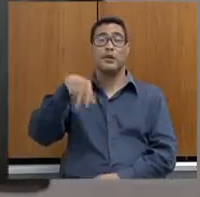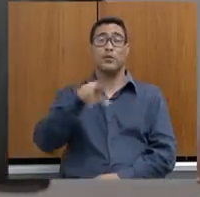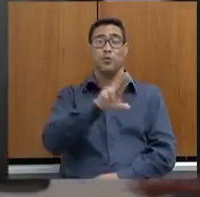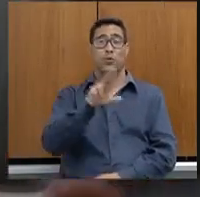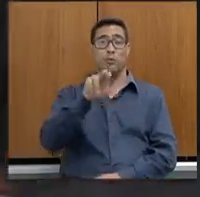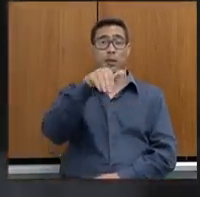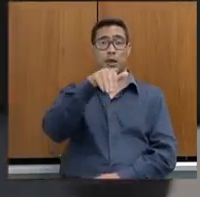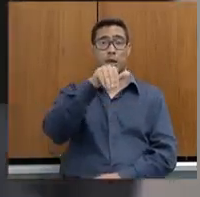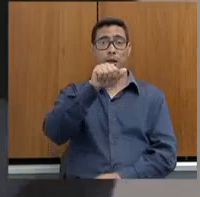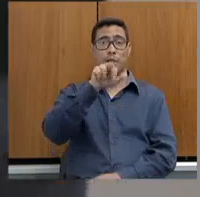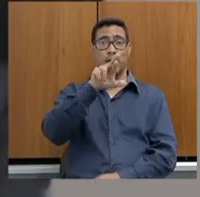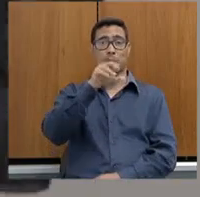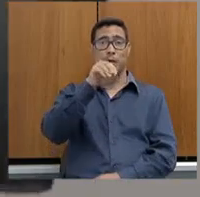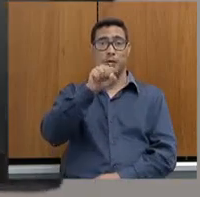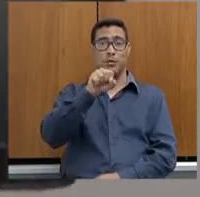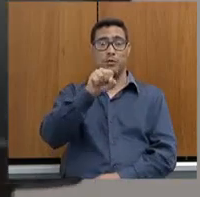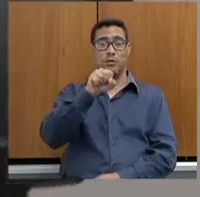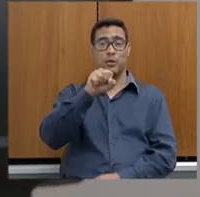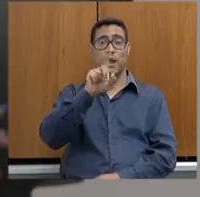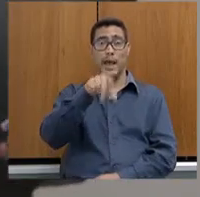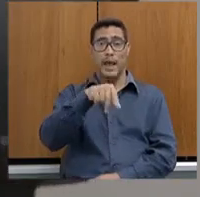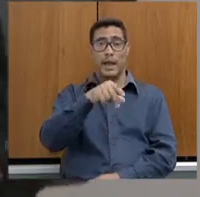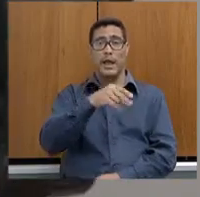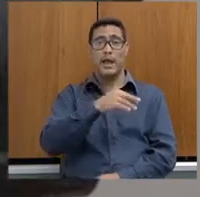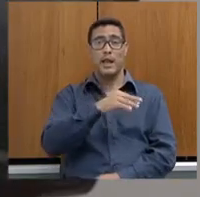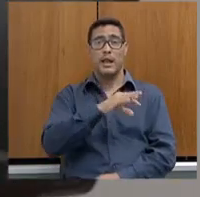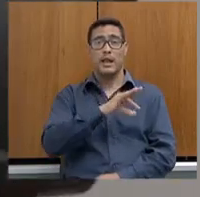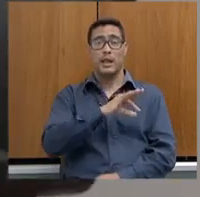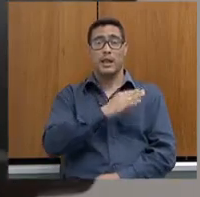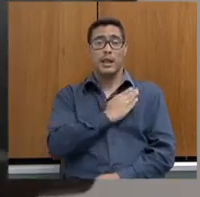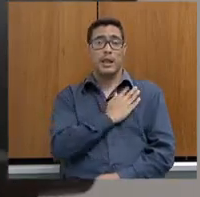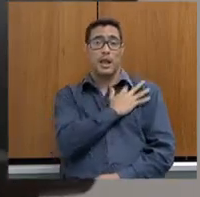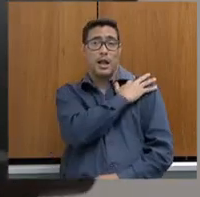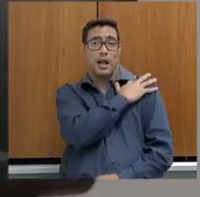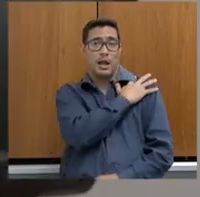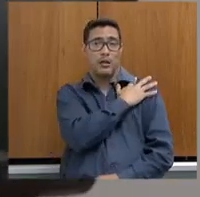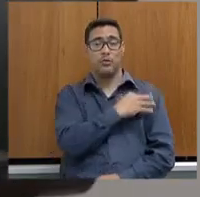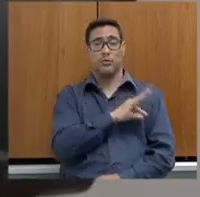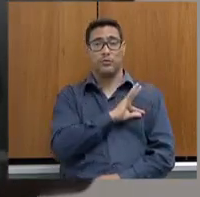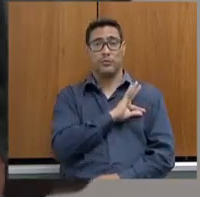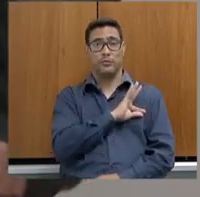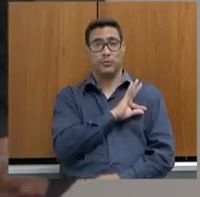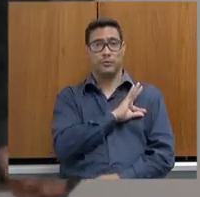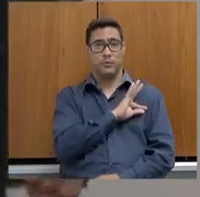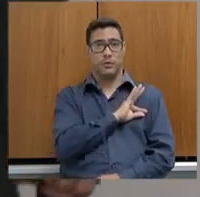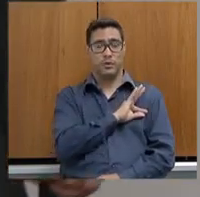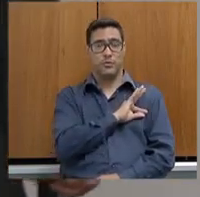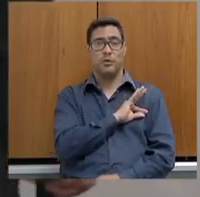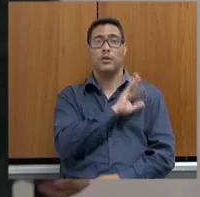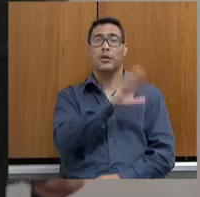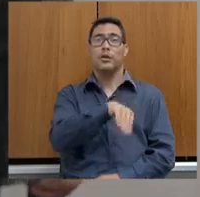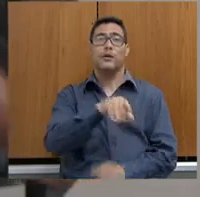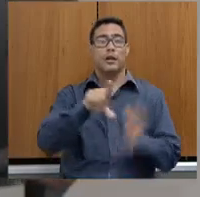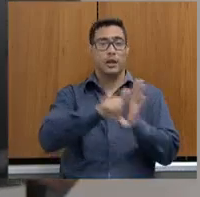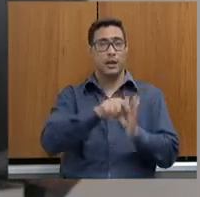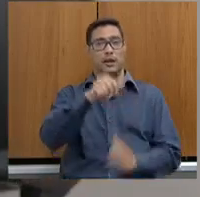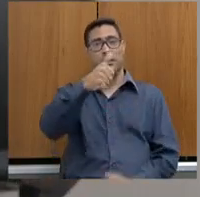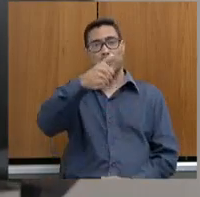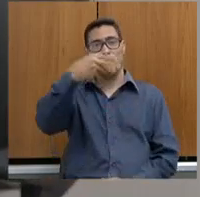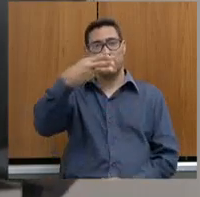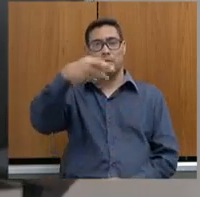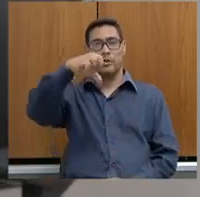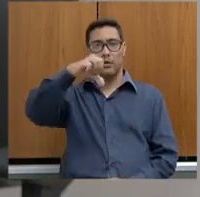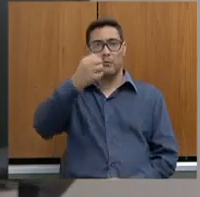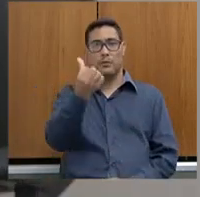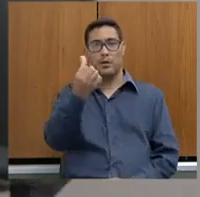delegado de polícia. Quando nós fizemos a primeira lei aqui, falando de integração, que é a 13.968 de 2001,